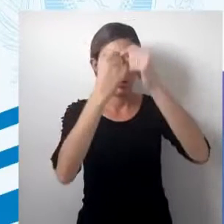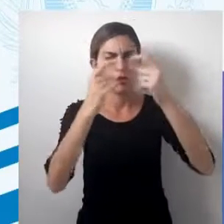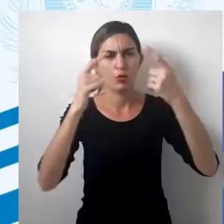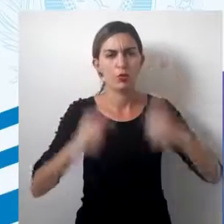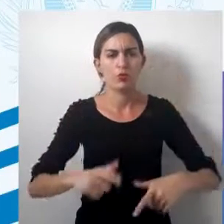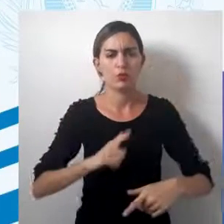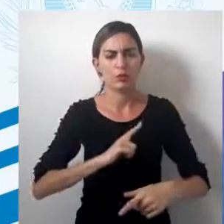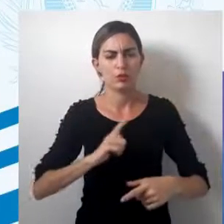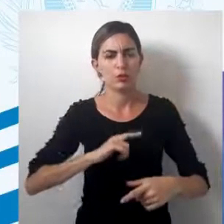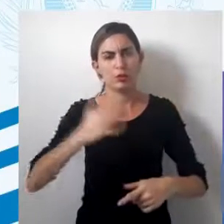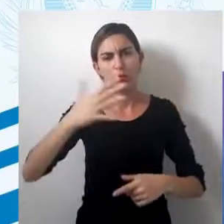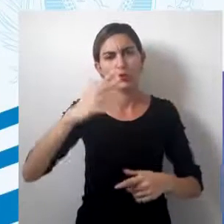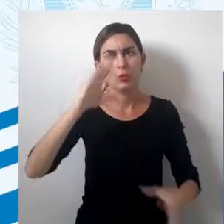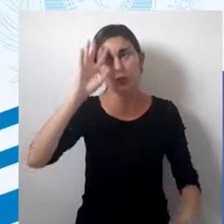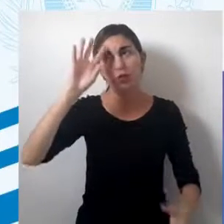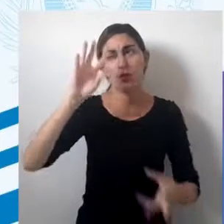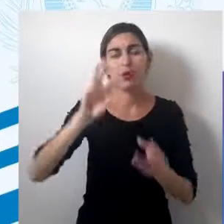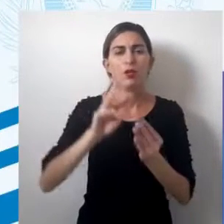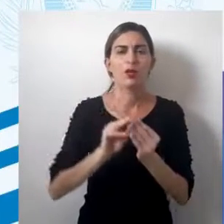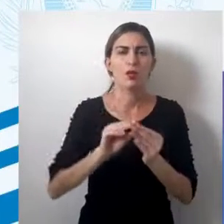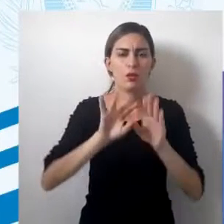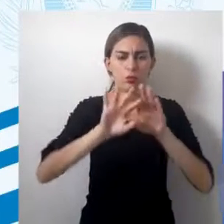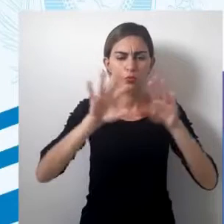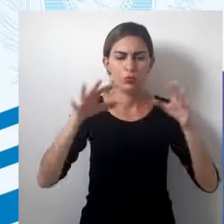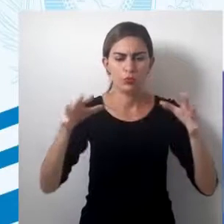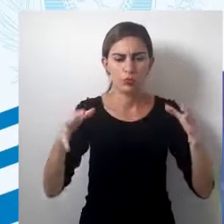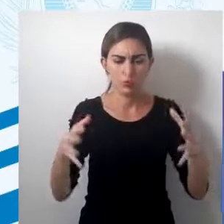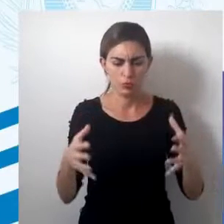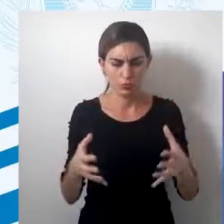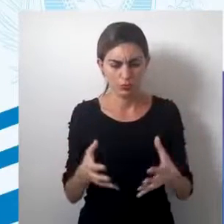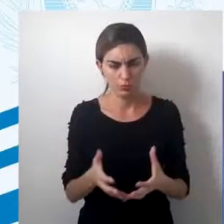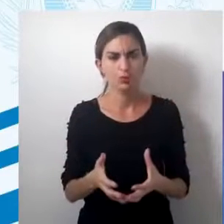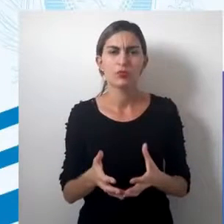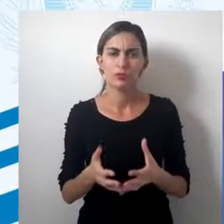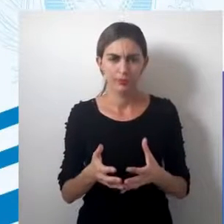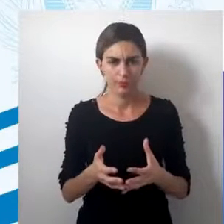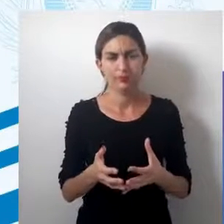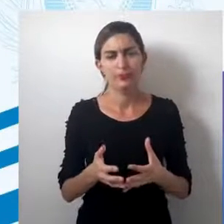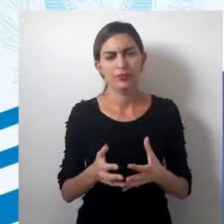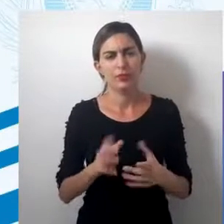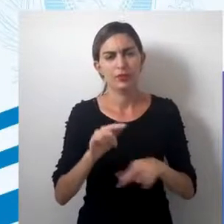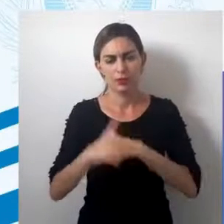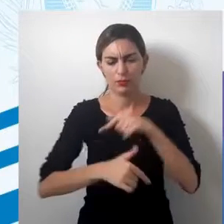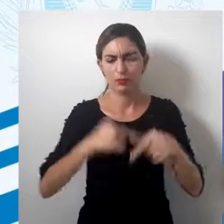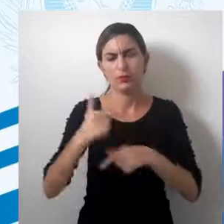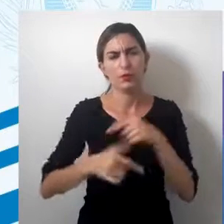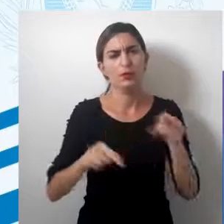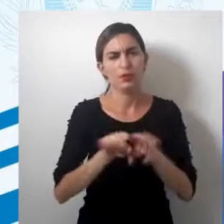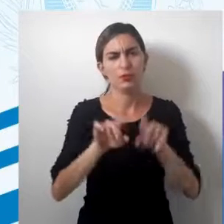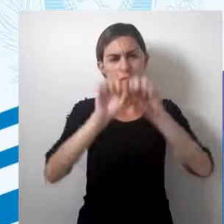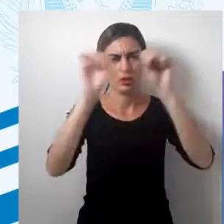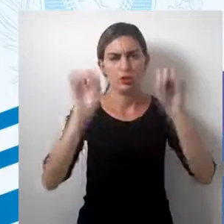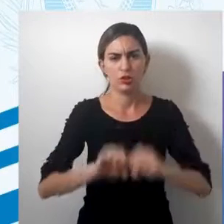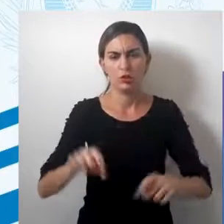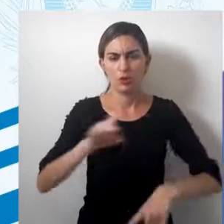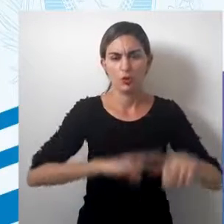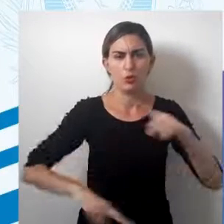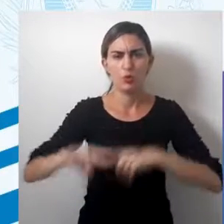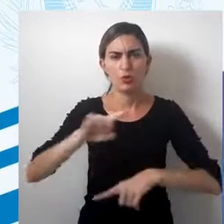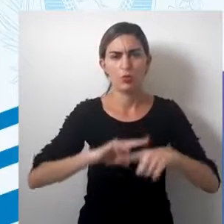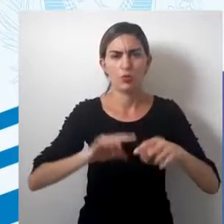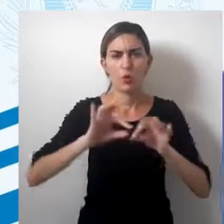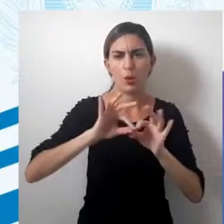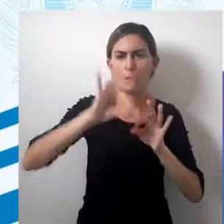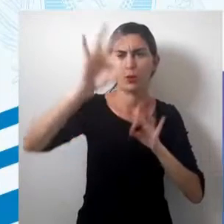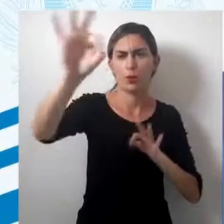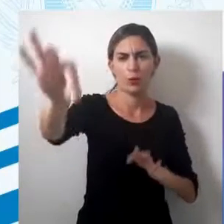onde se tinha mais ou menos uma noção da esfericidade da superfície, trabalhava-se com um sistema de coordenadas de